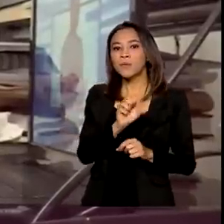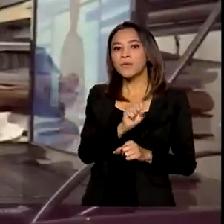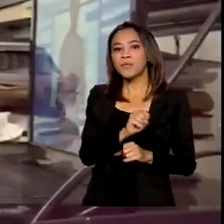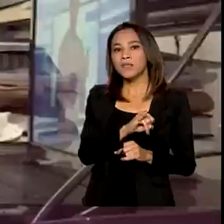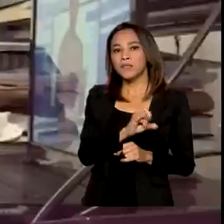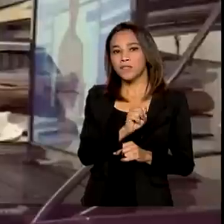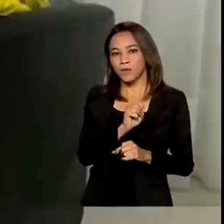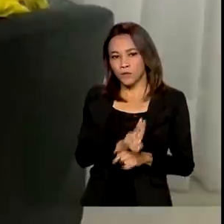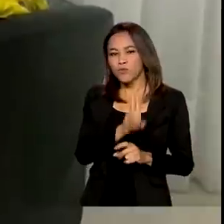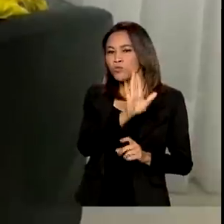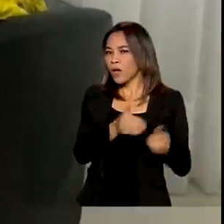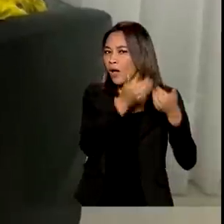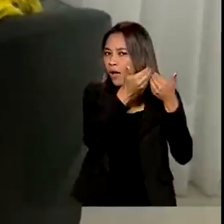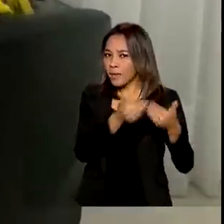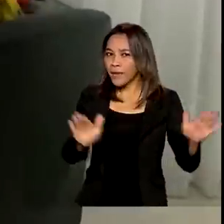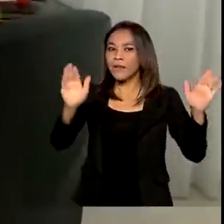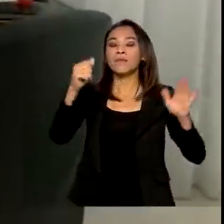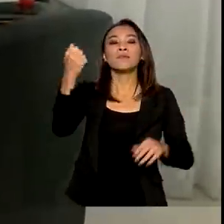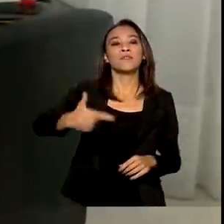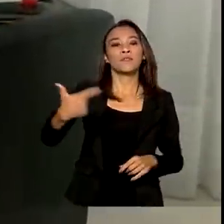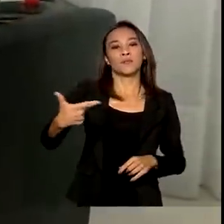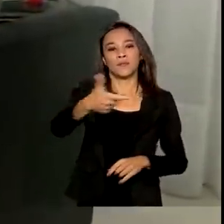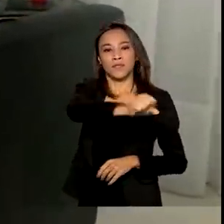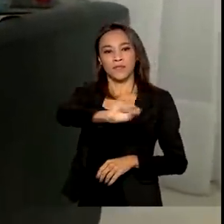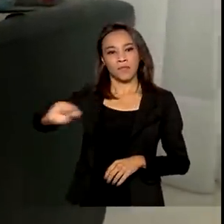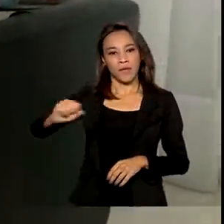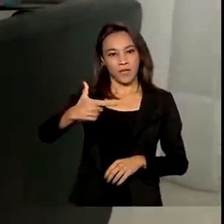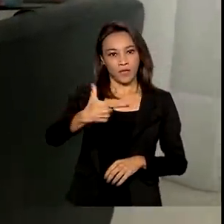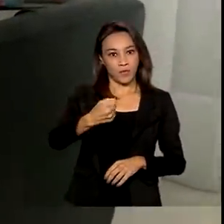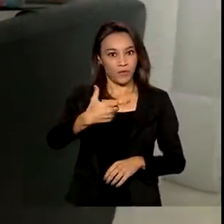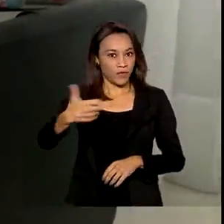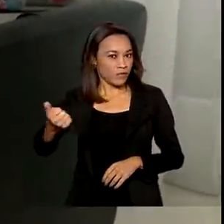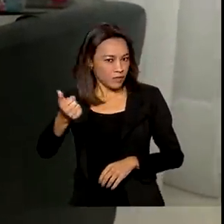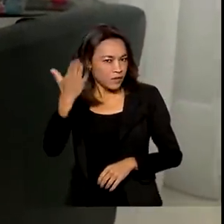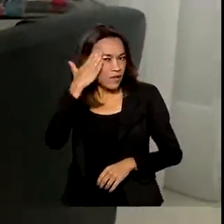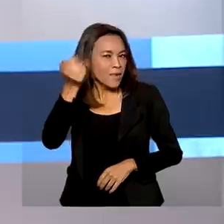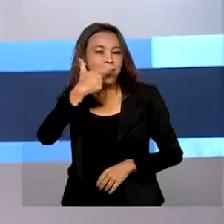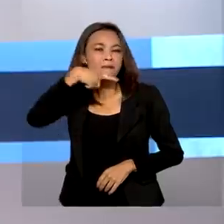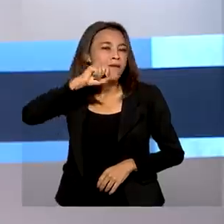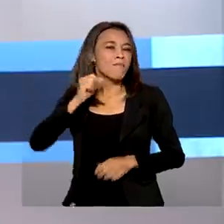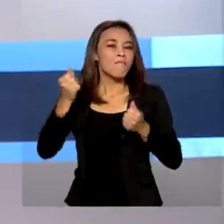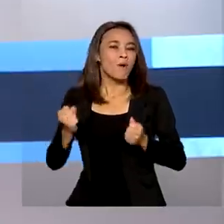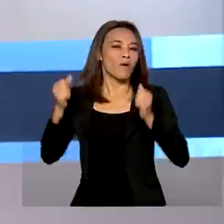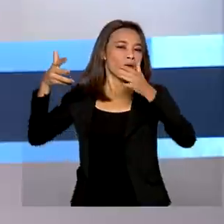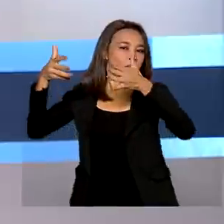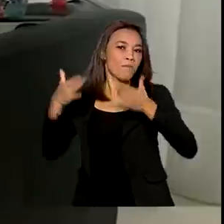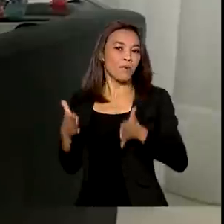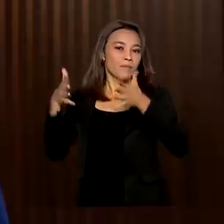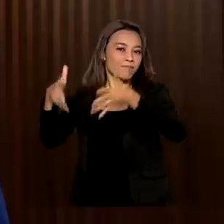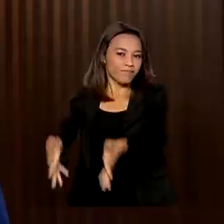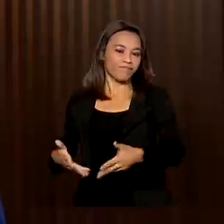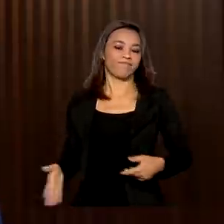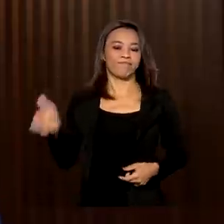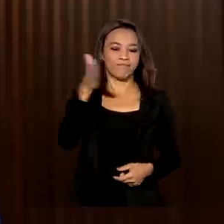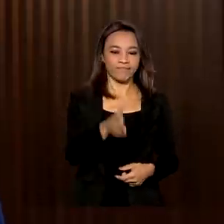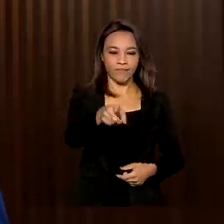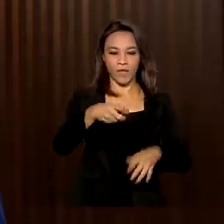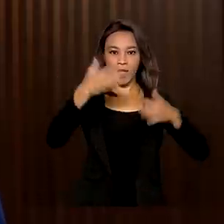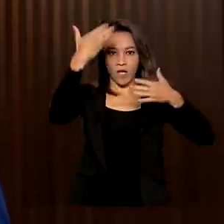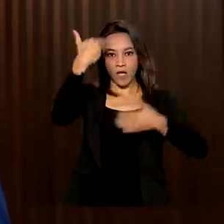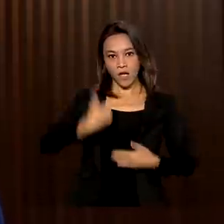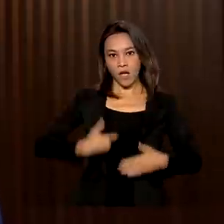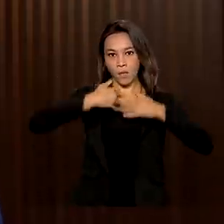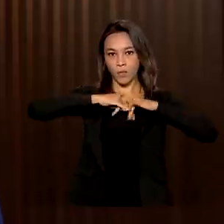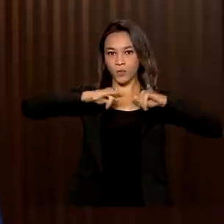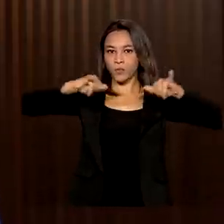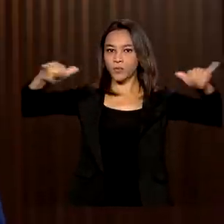estão abertas para o segundo semestre de 2021. Saiba quem pode participar! E ainda, o pronunciamento do Ministro